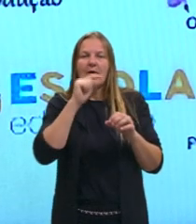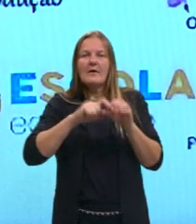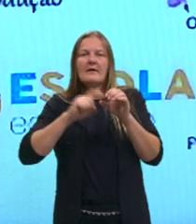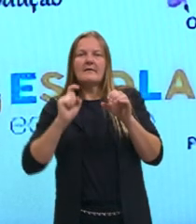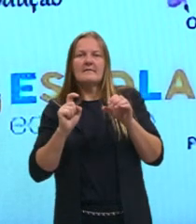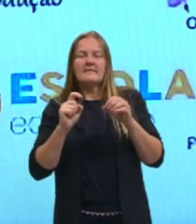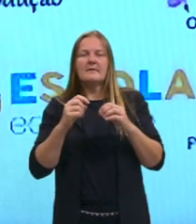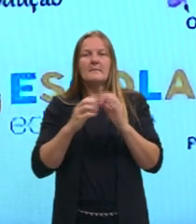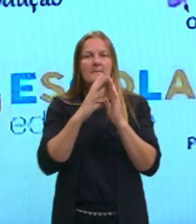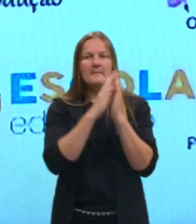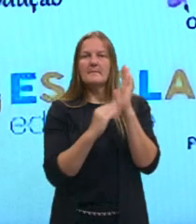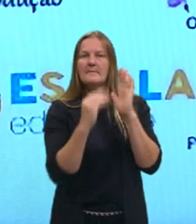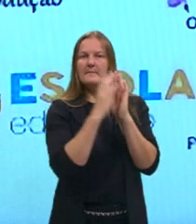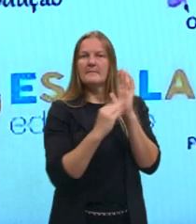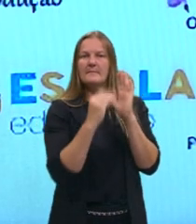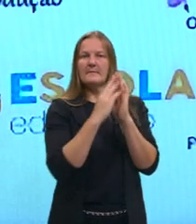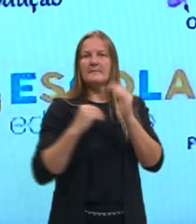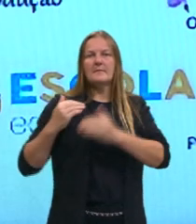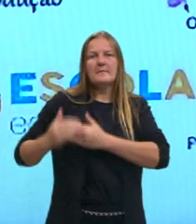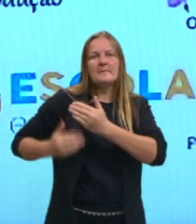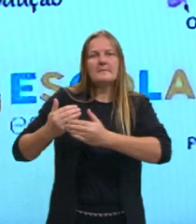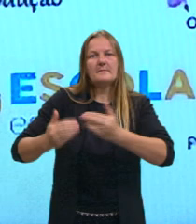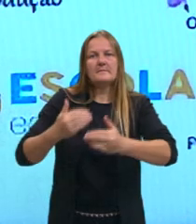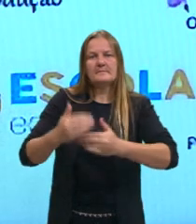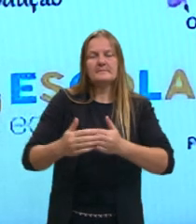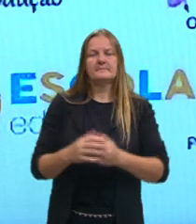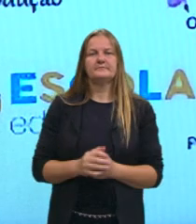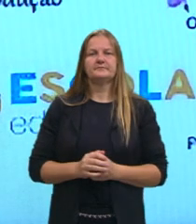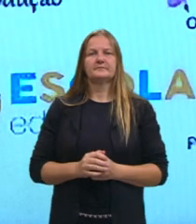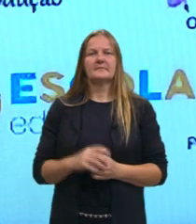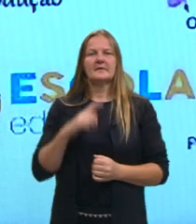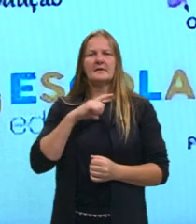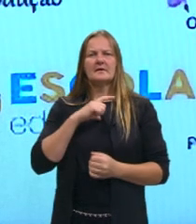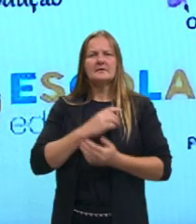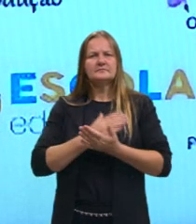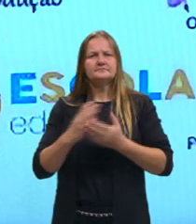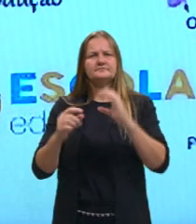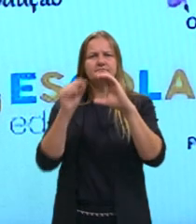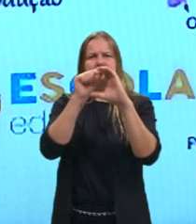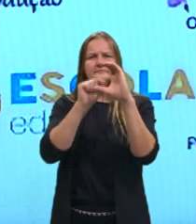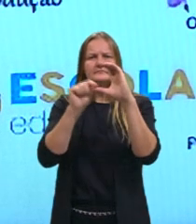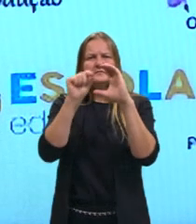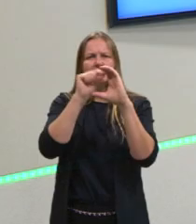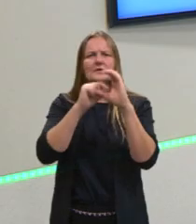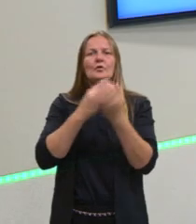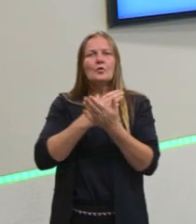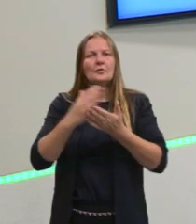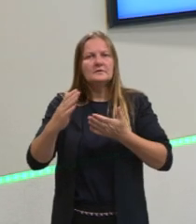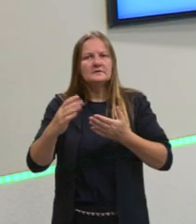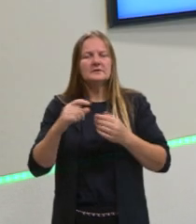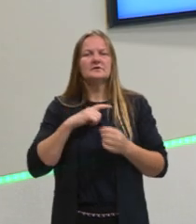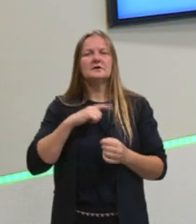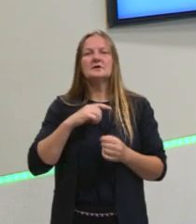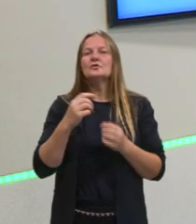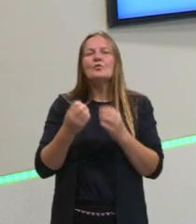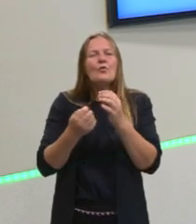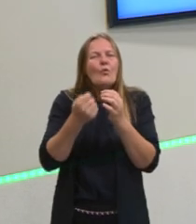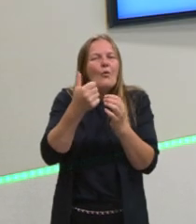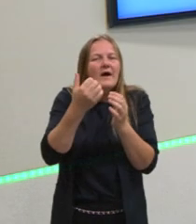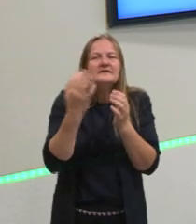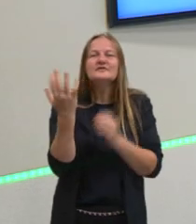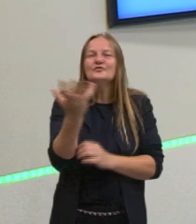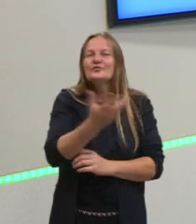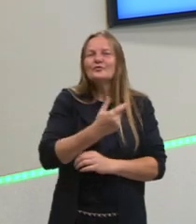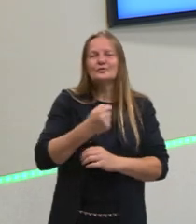água para a reprodução, porque surgiu lá nas gimnospermas. Então são as plantas que possuem flores basicamente.